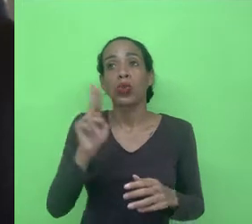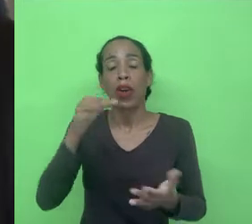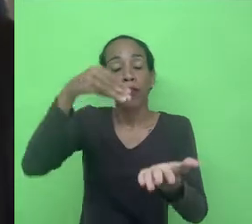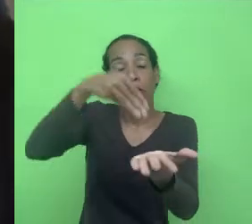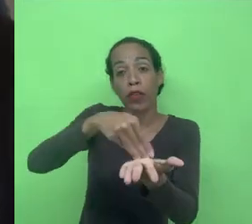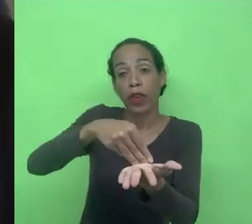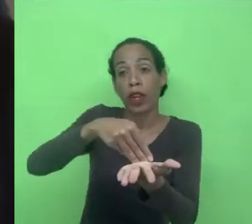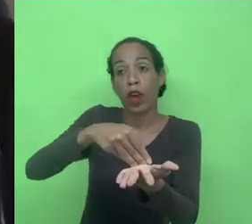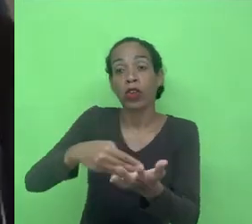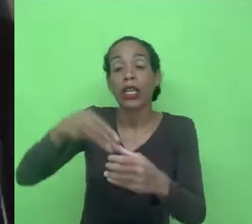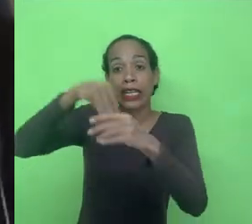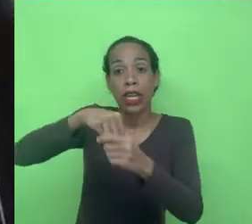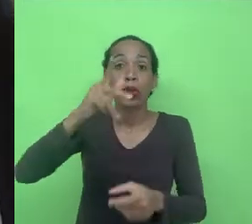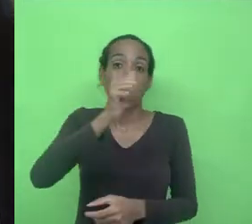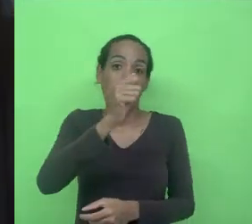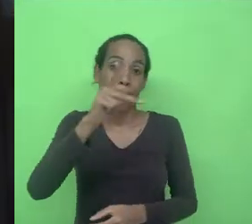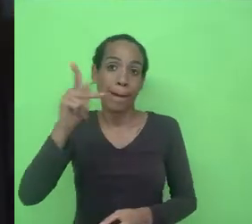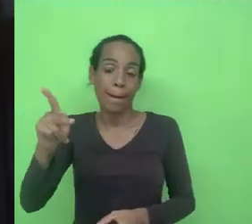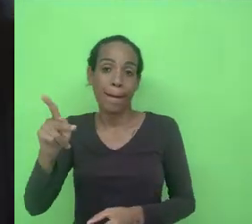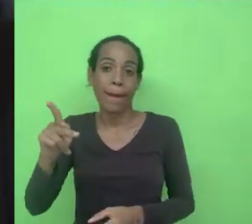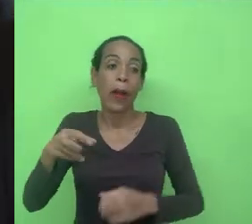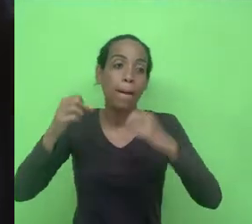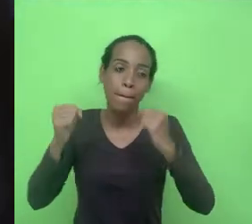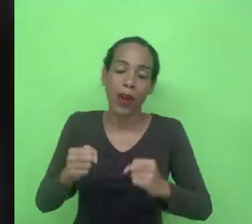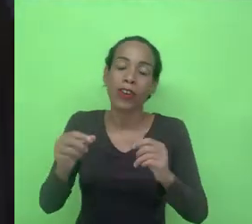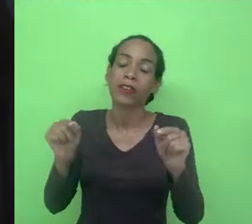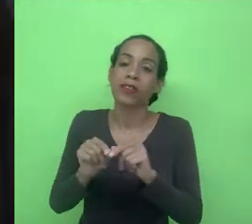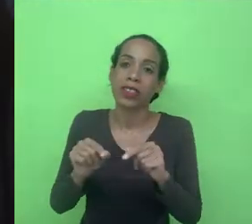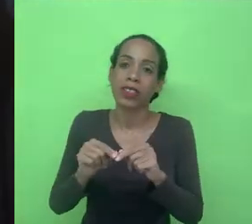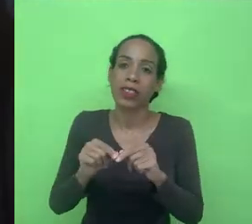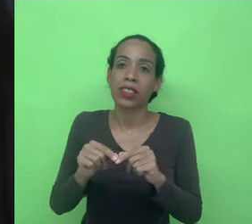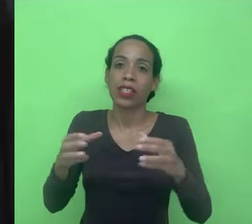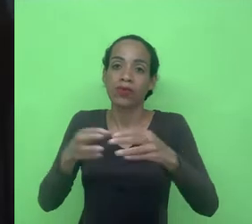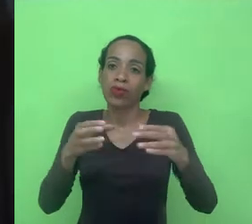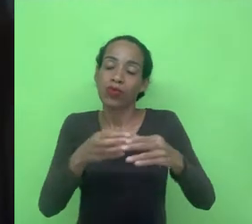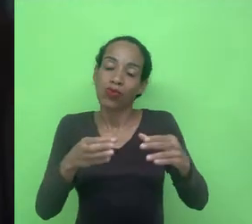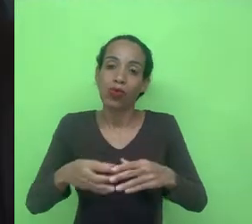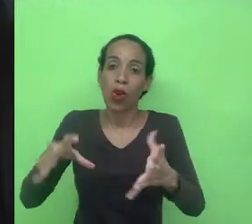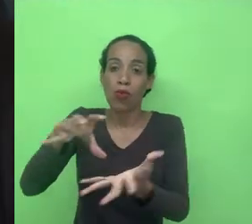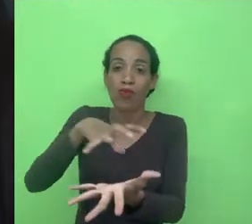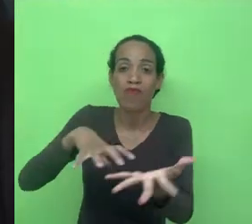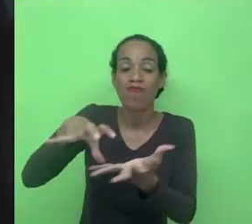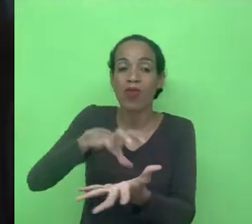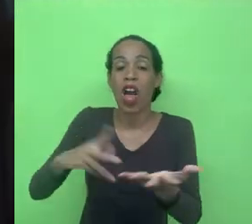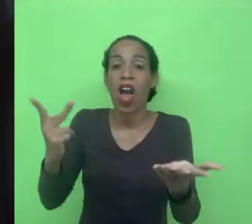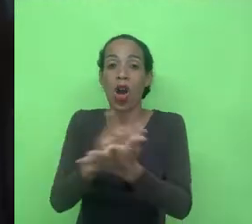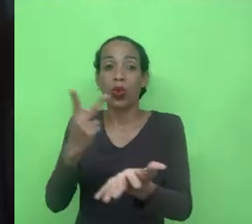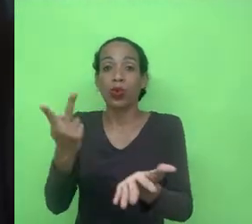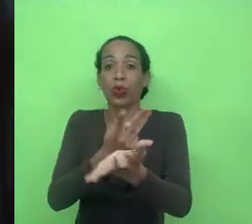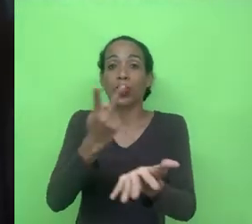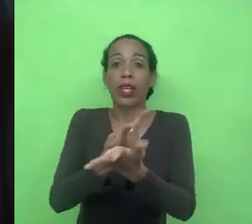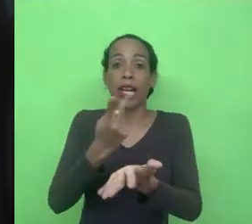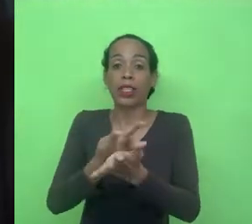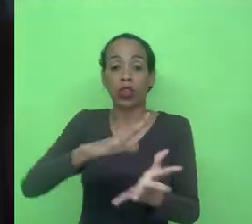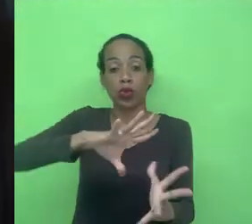plataforma, ele pode ser realizado através de cooperativas e são movimentos que estão acontecendo no mundo